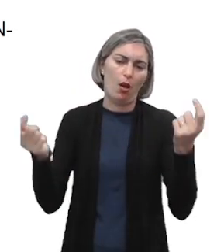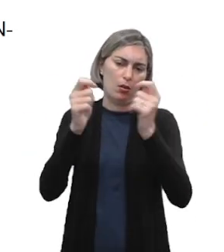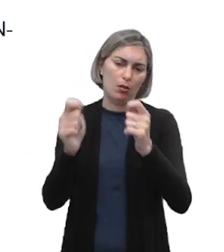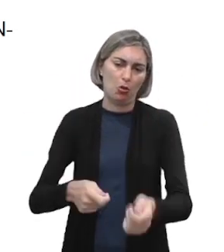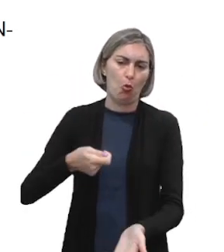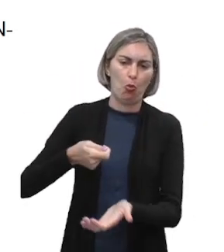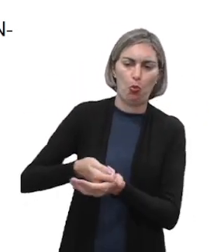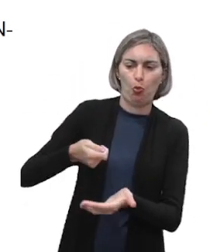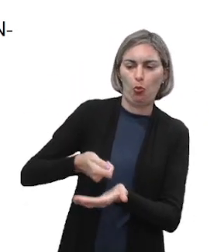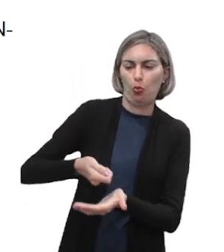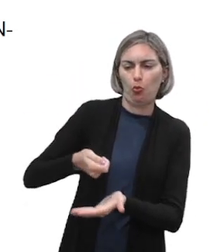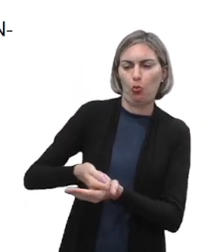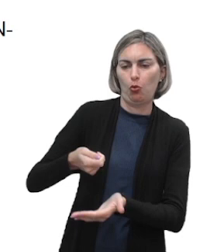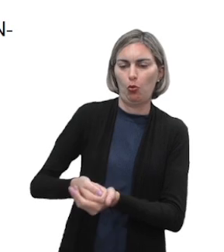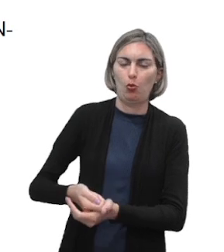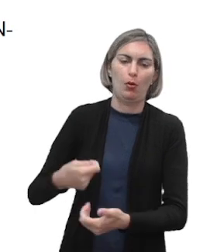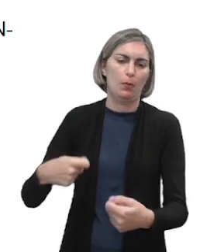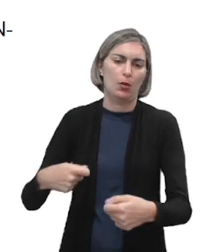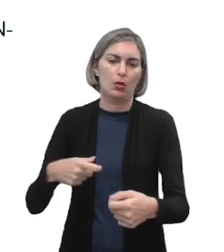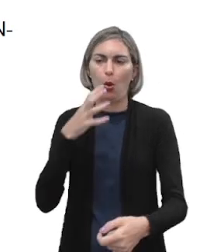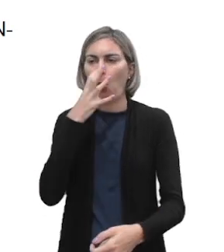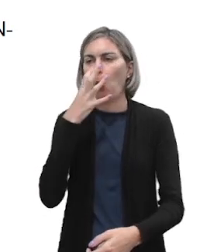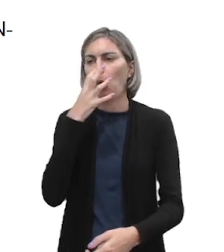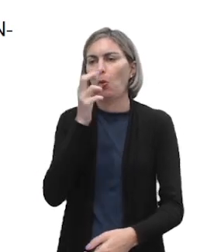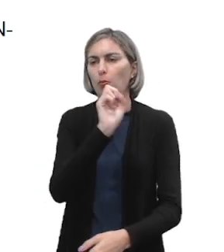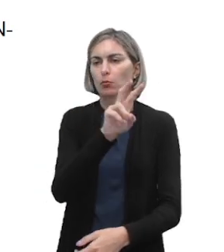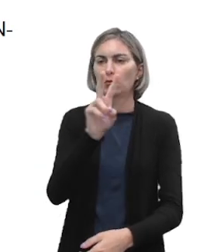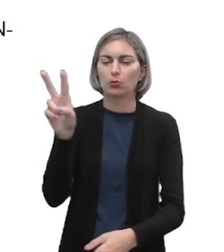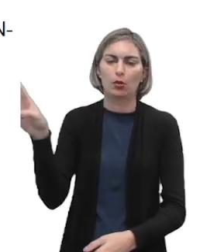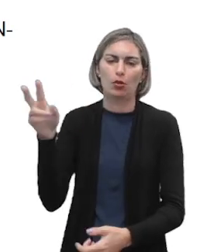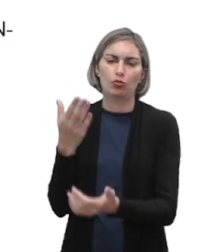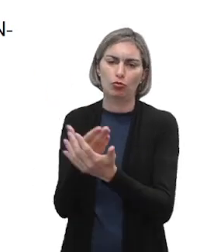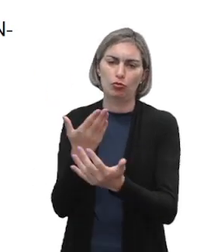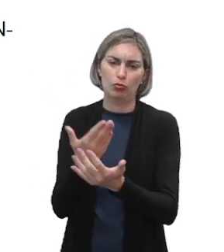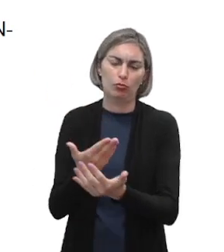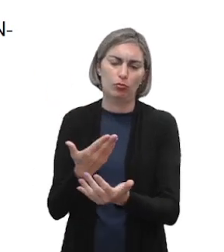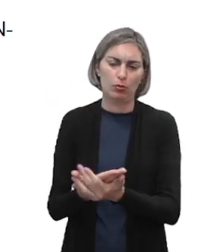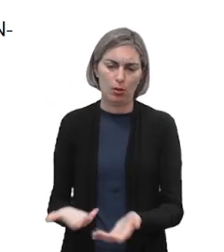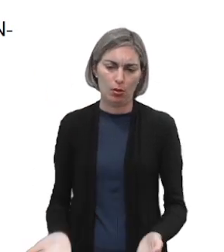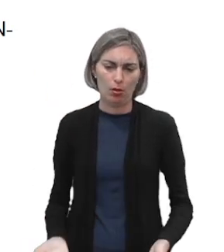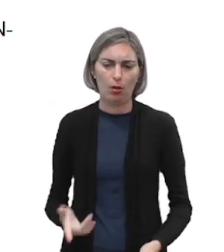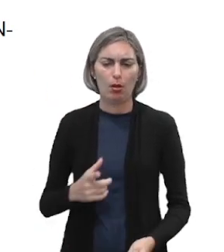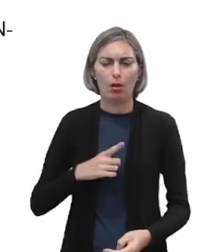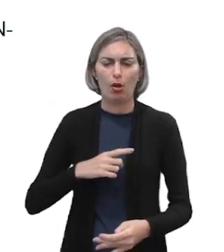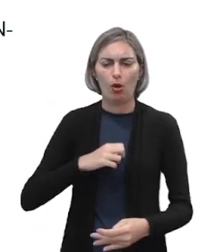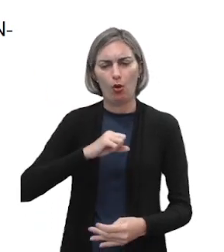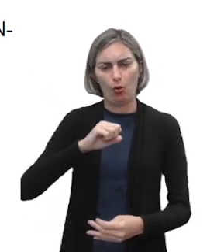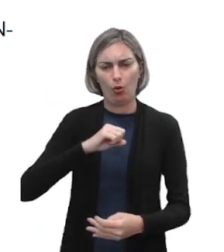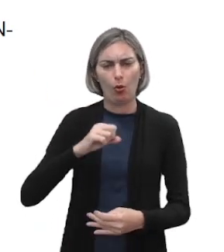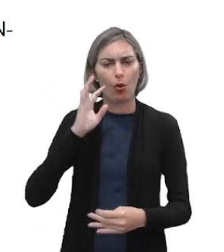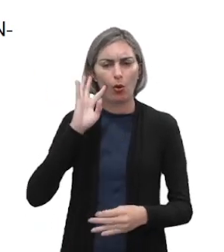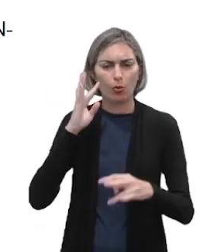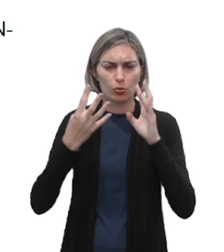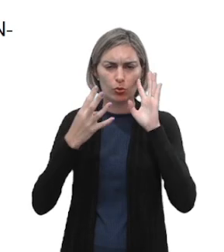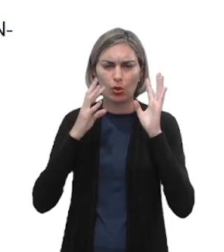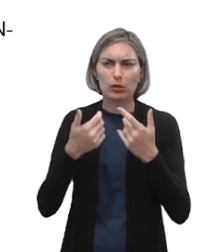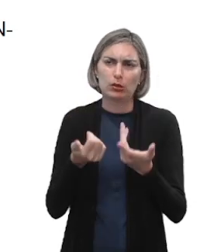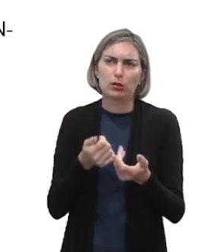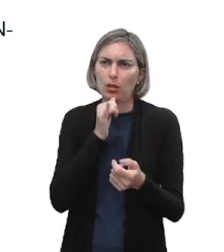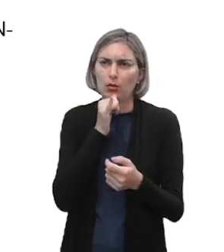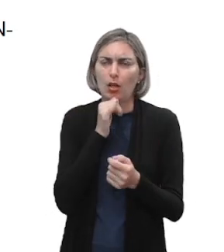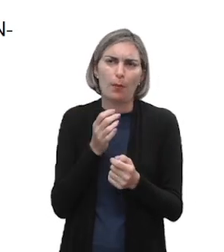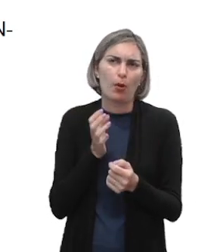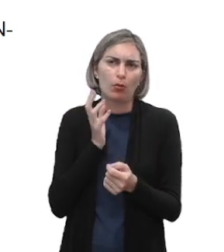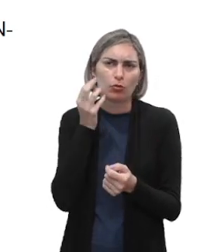tem que ir trabalhar, ele tem que observar, tem que estudar, correr atrás de soluções mais